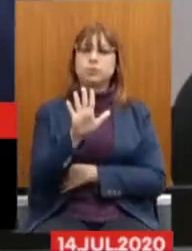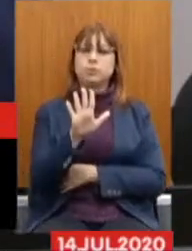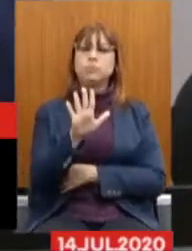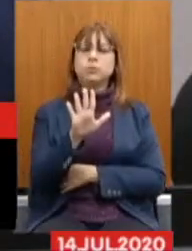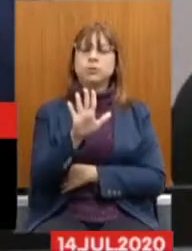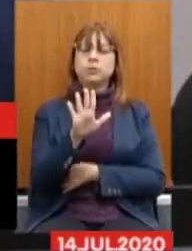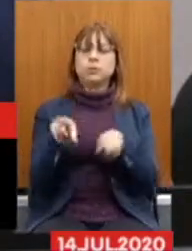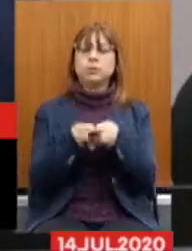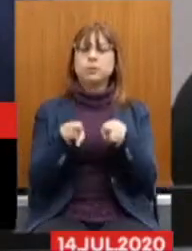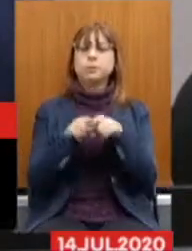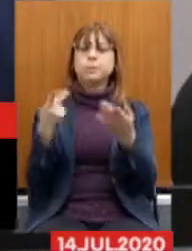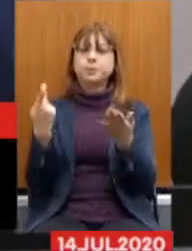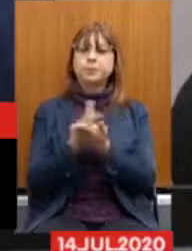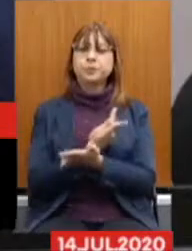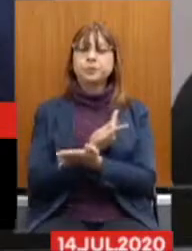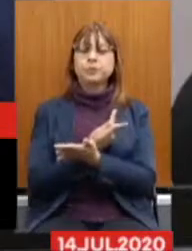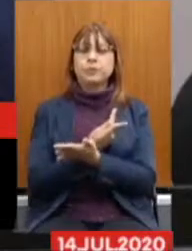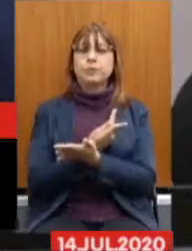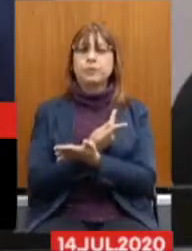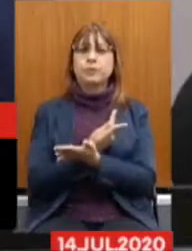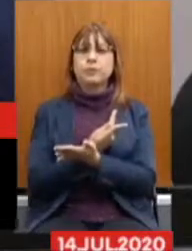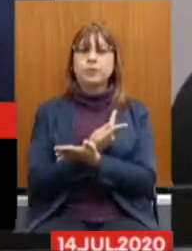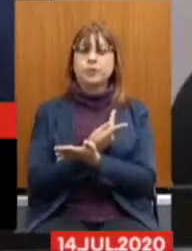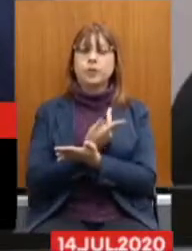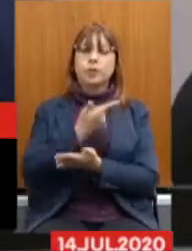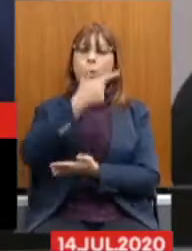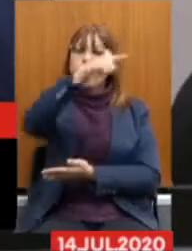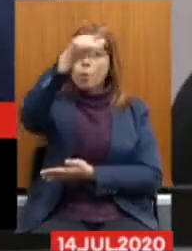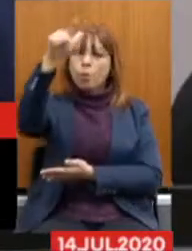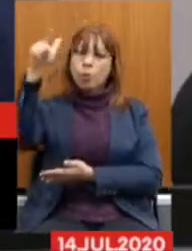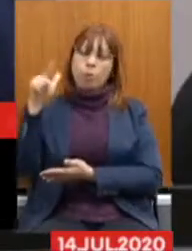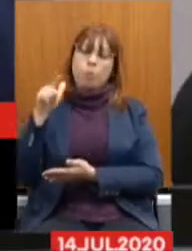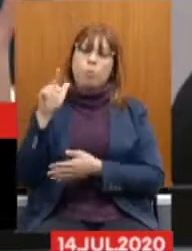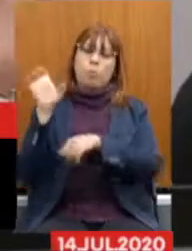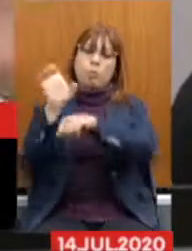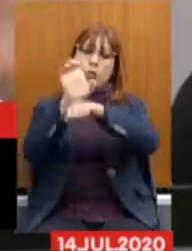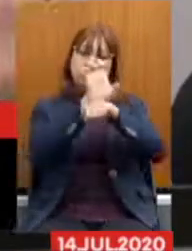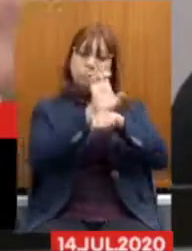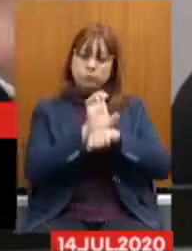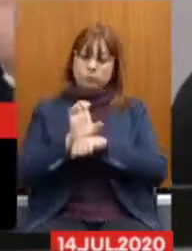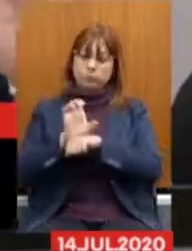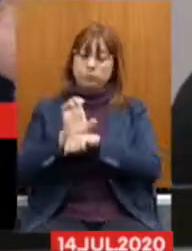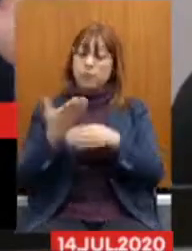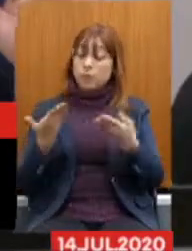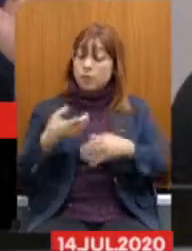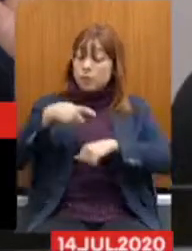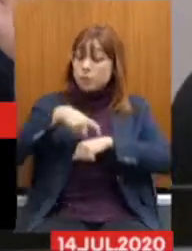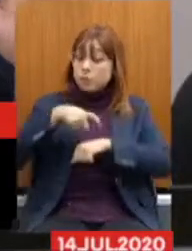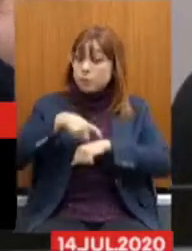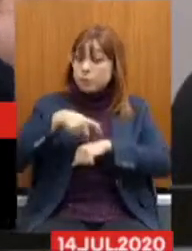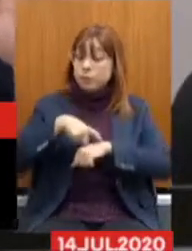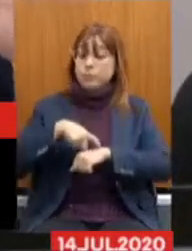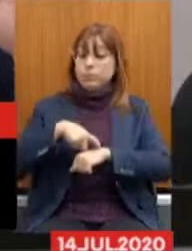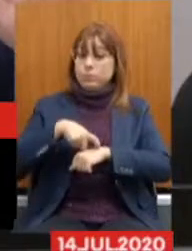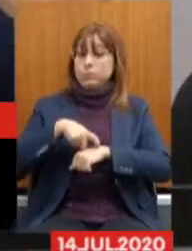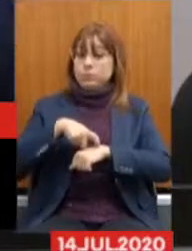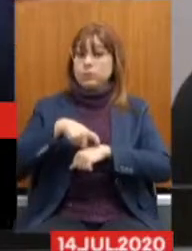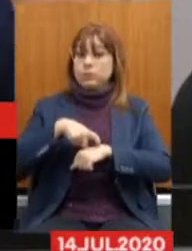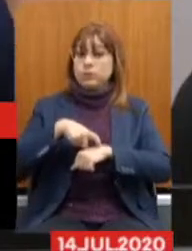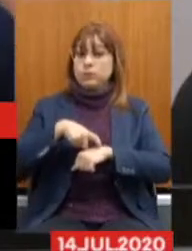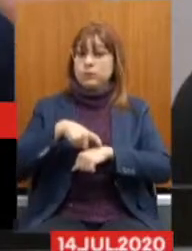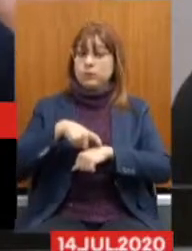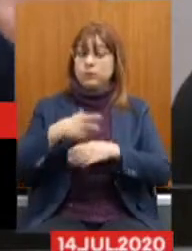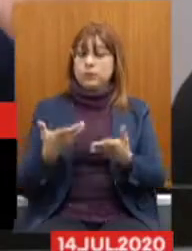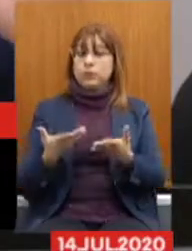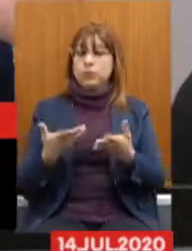que aconteceu nos outros estados. Eu acho que está na hora da gente colocar e pedindo